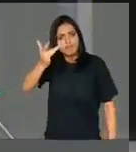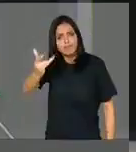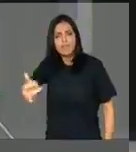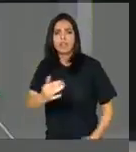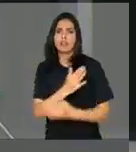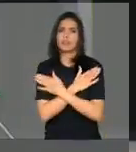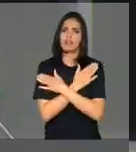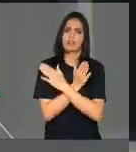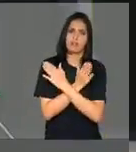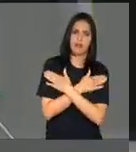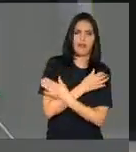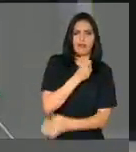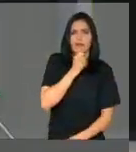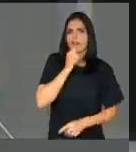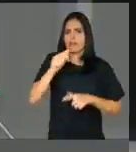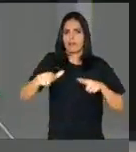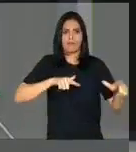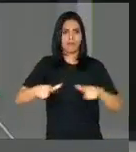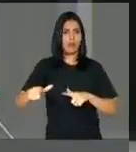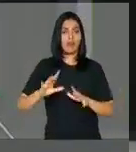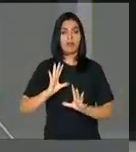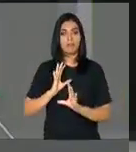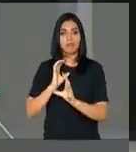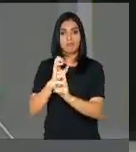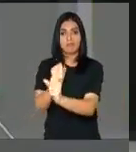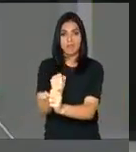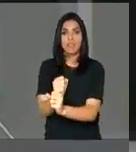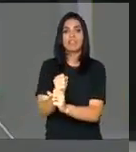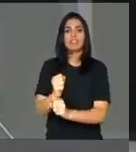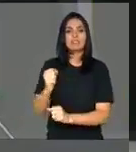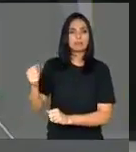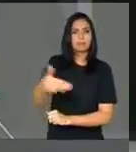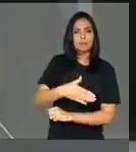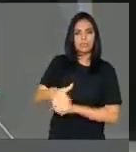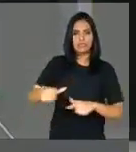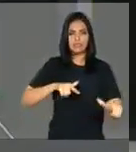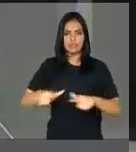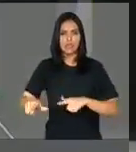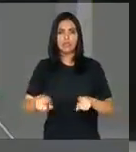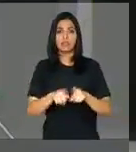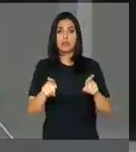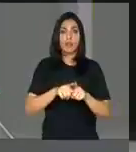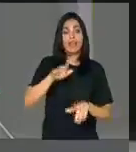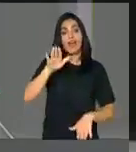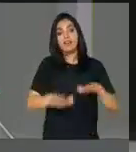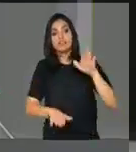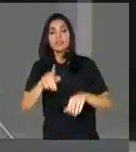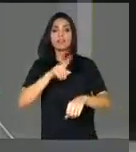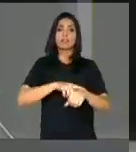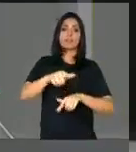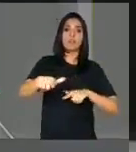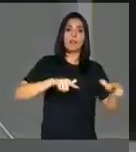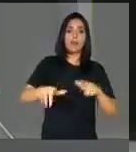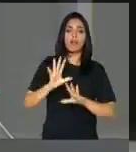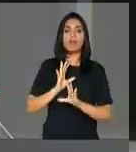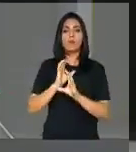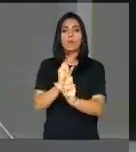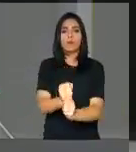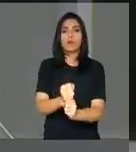desemprego no Brasil, que, somado ao sobreemprego e atividades sazonais, atinge hoje